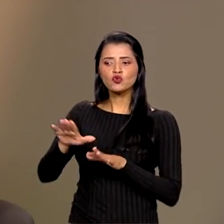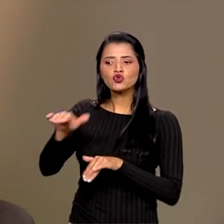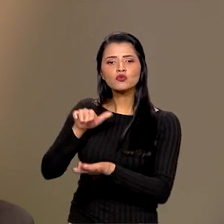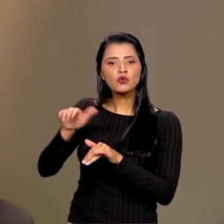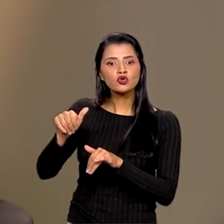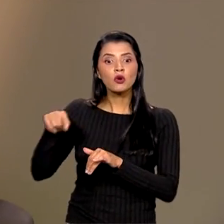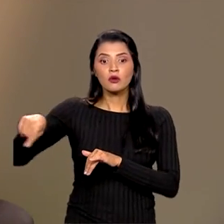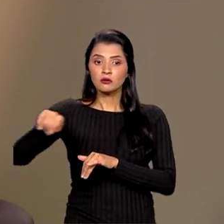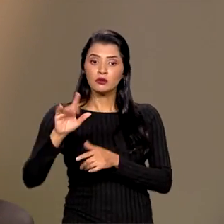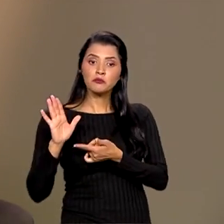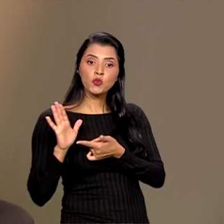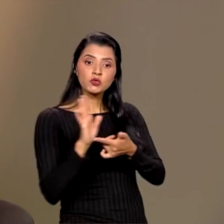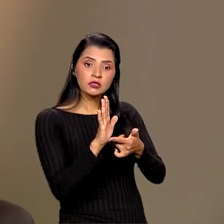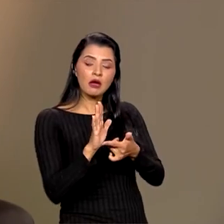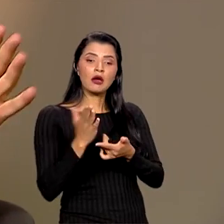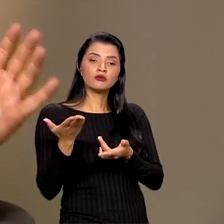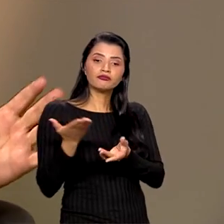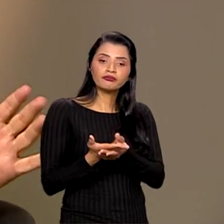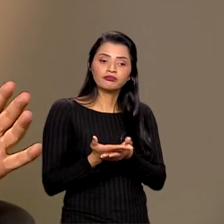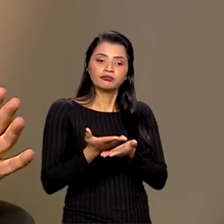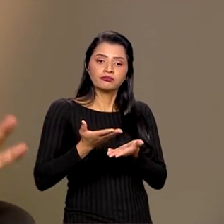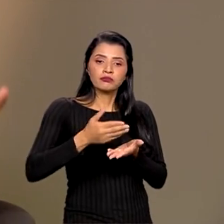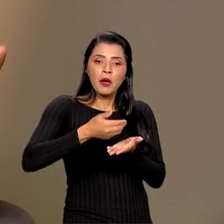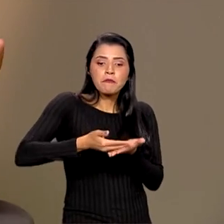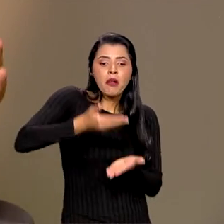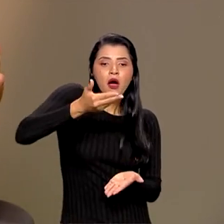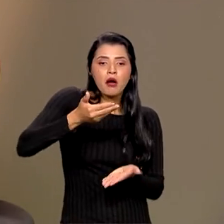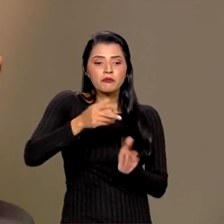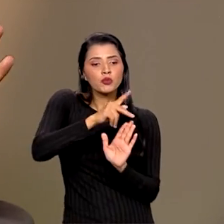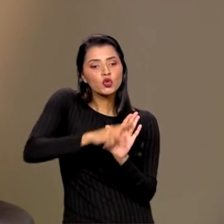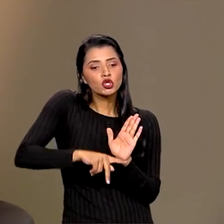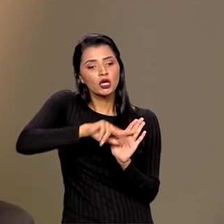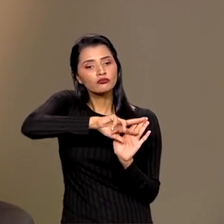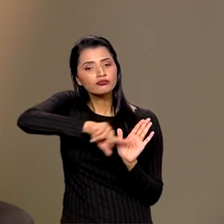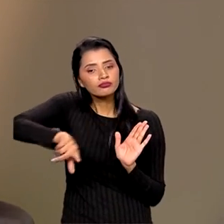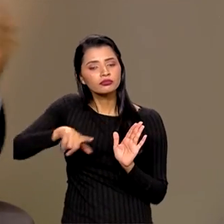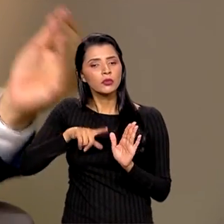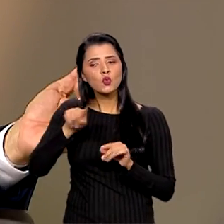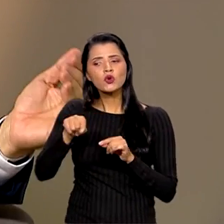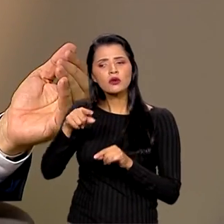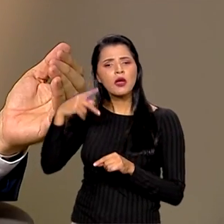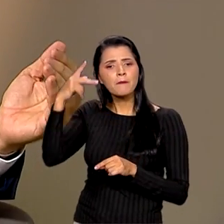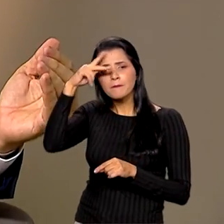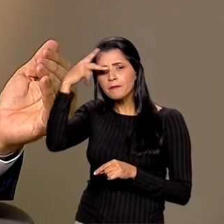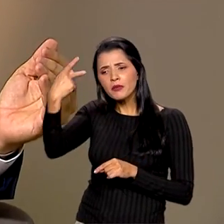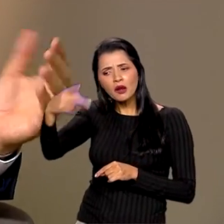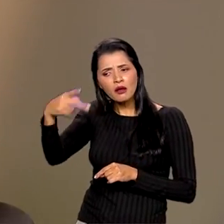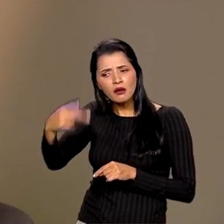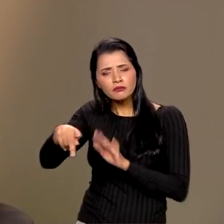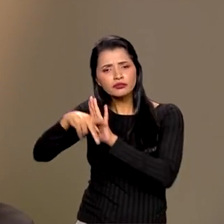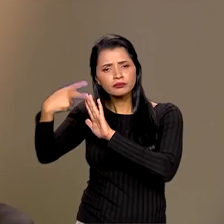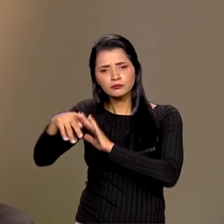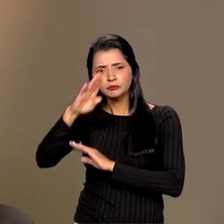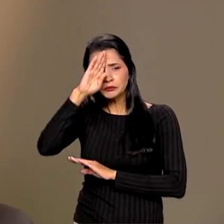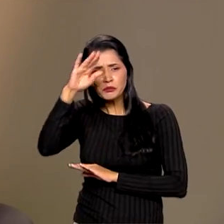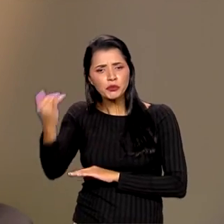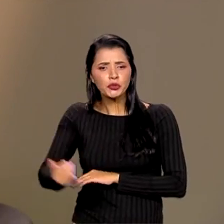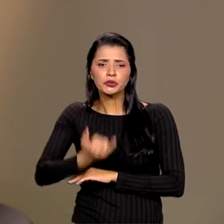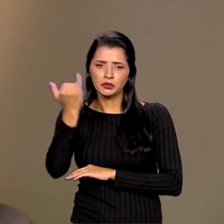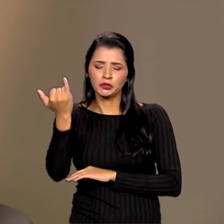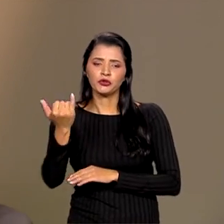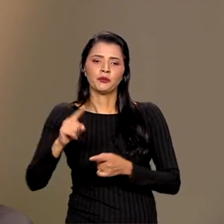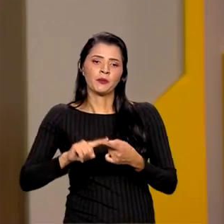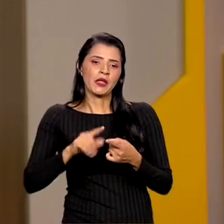carteira de projetos. O que é que é prioritário para cada estado? Além daquelas obras que são importantes do ponto de vista regional. Por exemplo, a